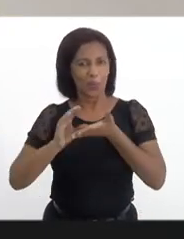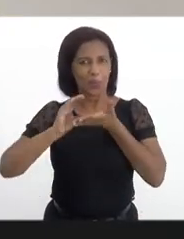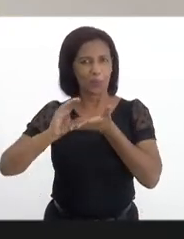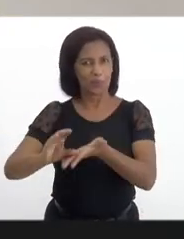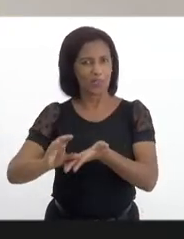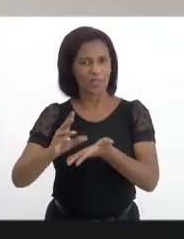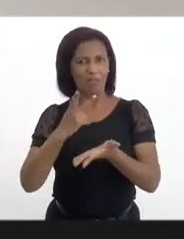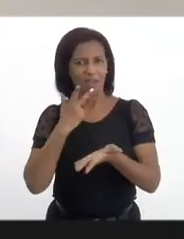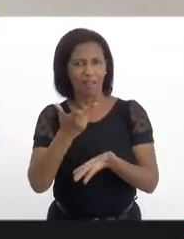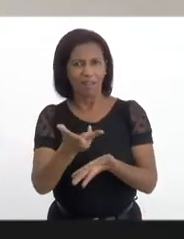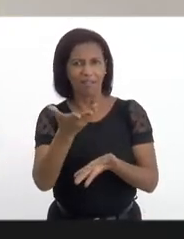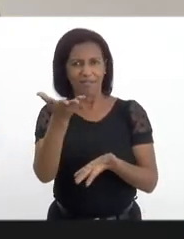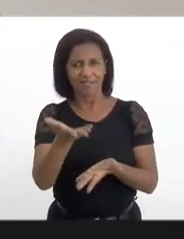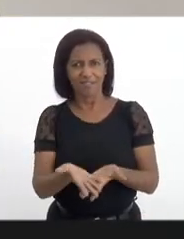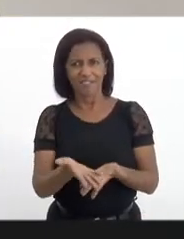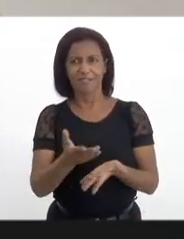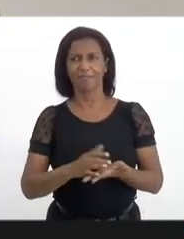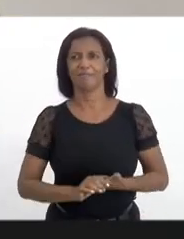de fazer o uso da fala